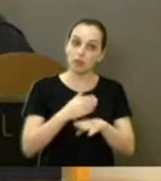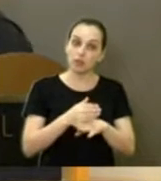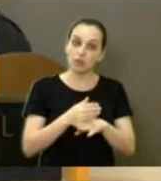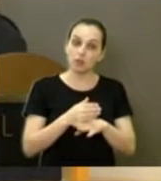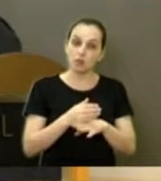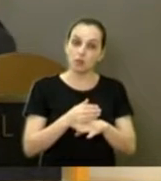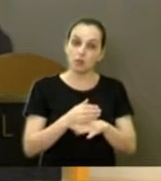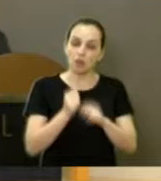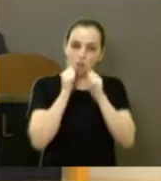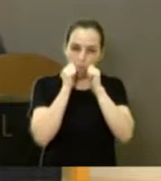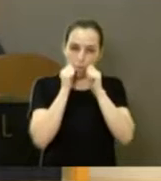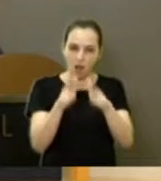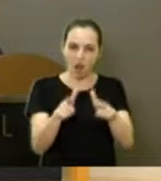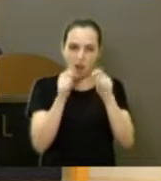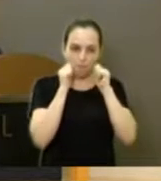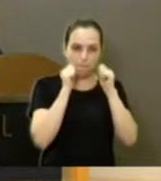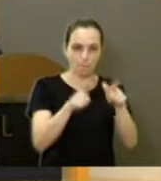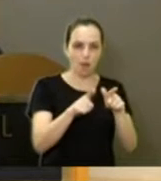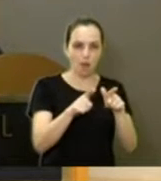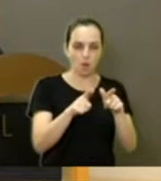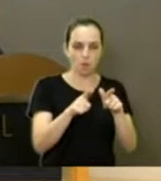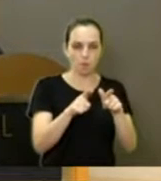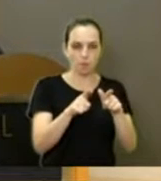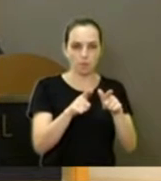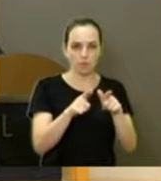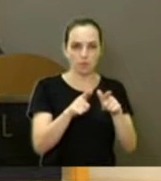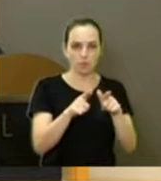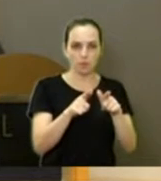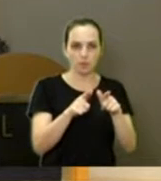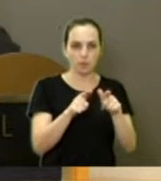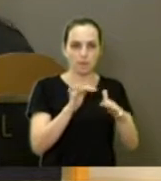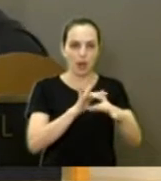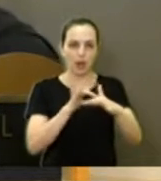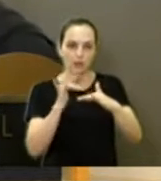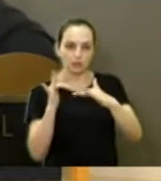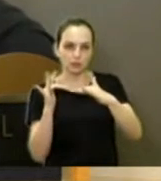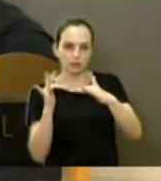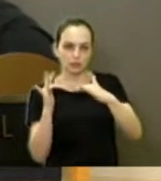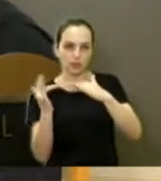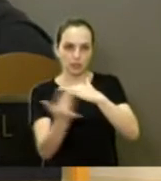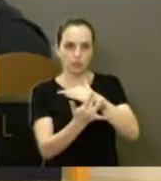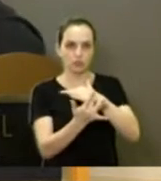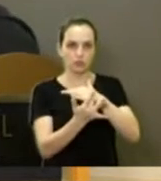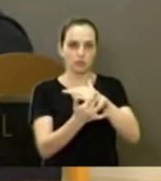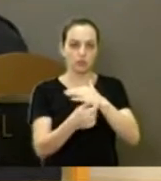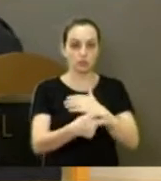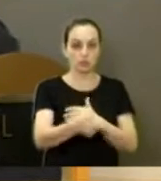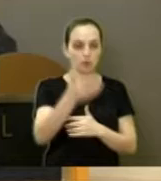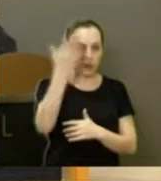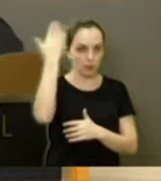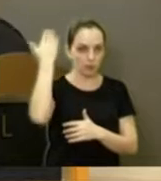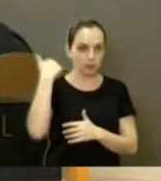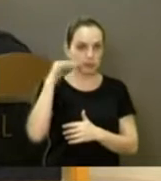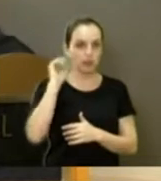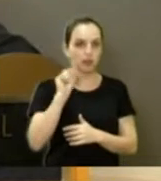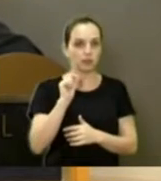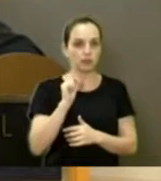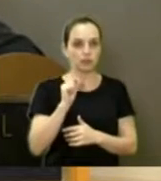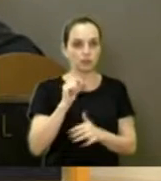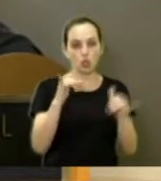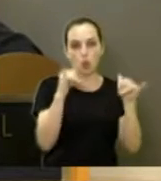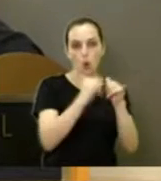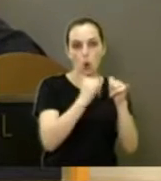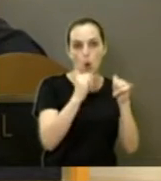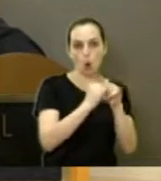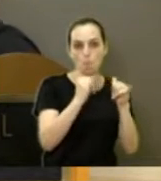xingados, os vereadores, pela rede social da semana passada. Senhor presidente, bem rápido. Para um parque de